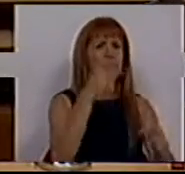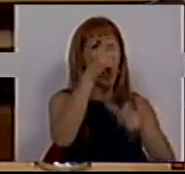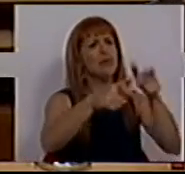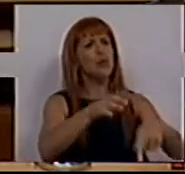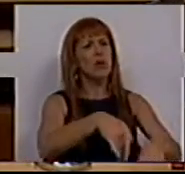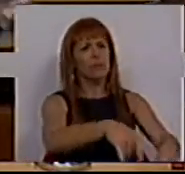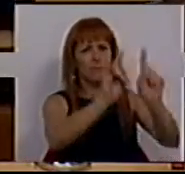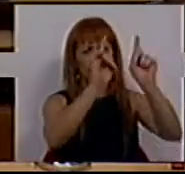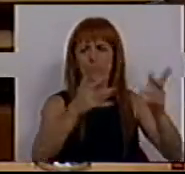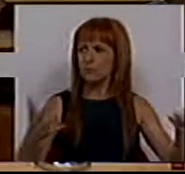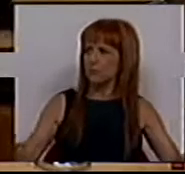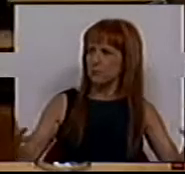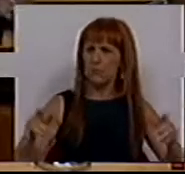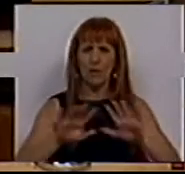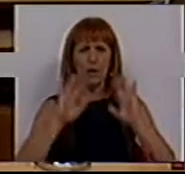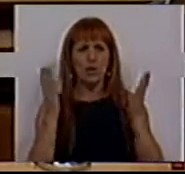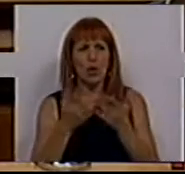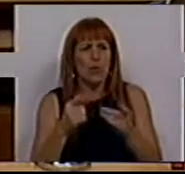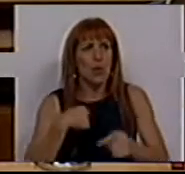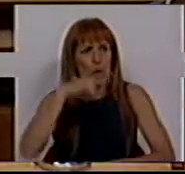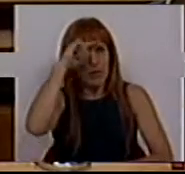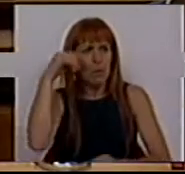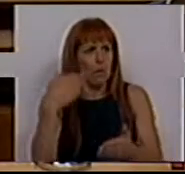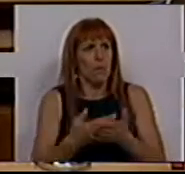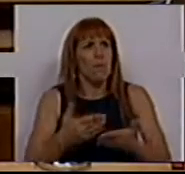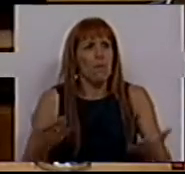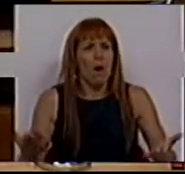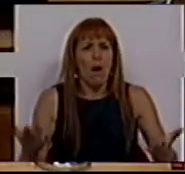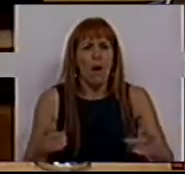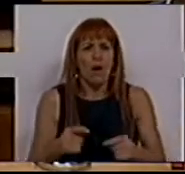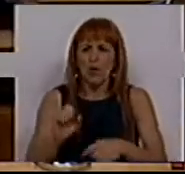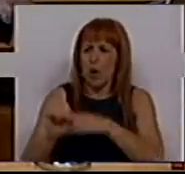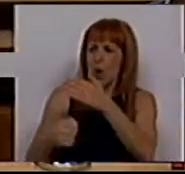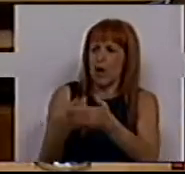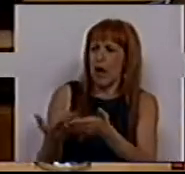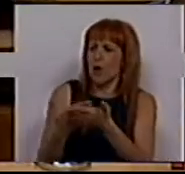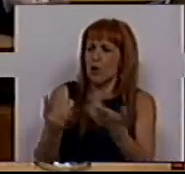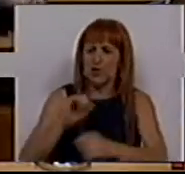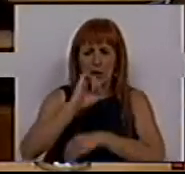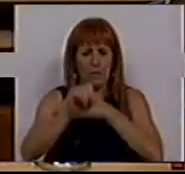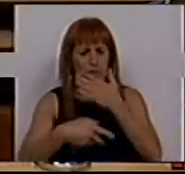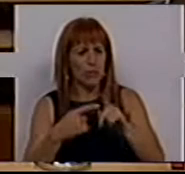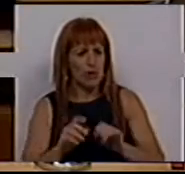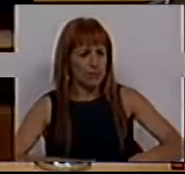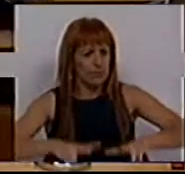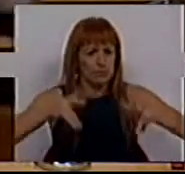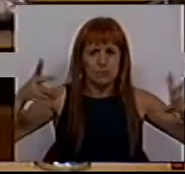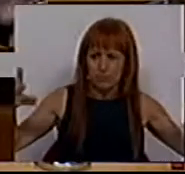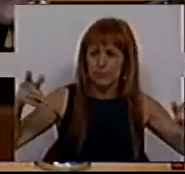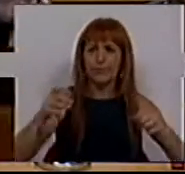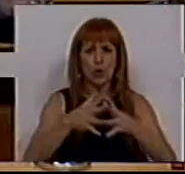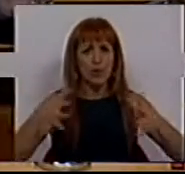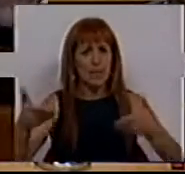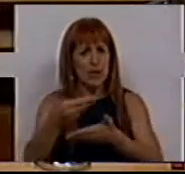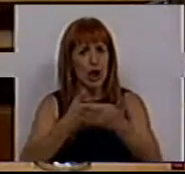consumidores e, em geral, para aquilo que dificulta a retoma da economia, a retoma do desenvolvimento e